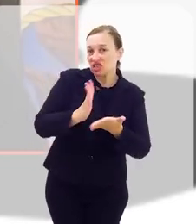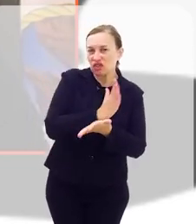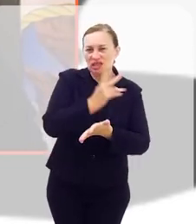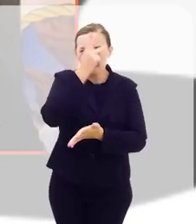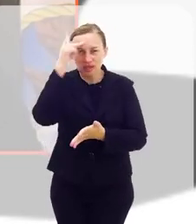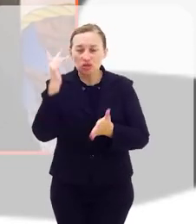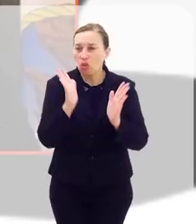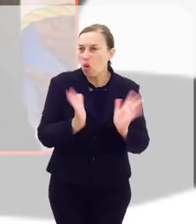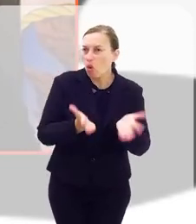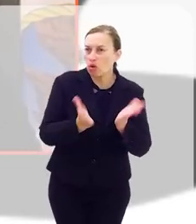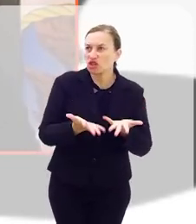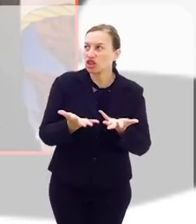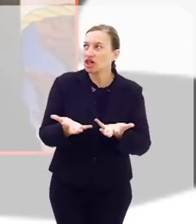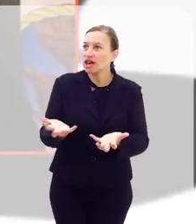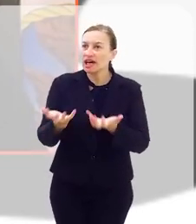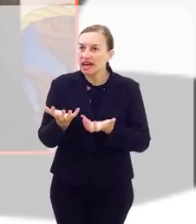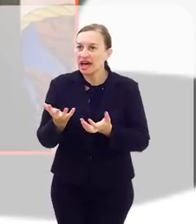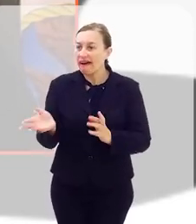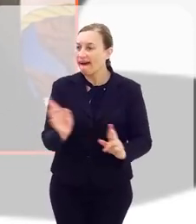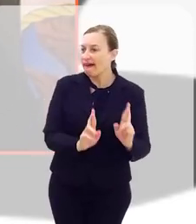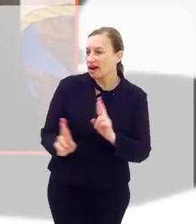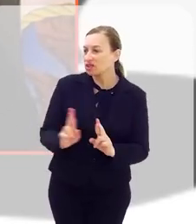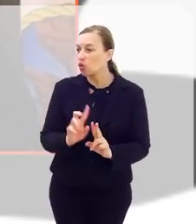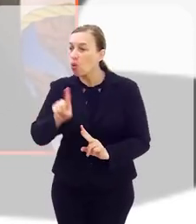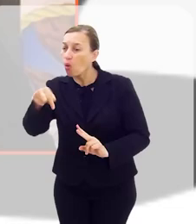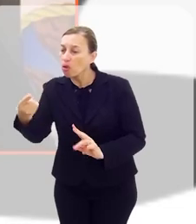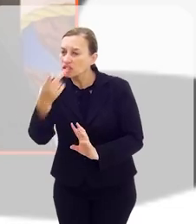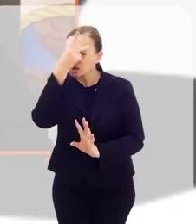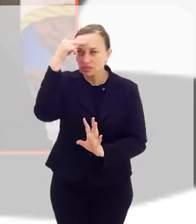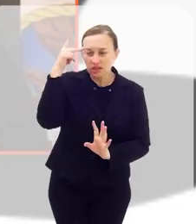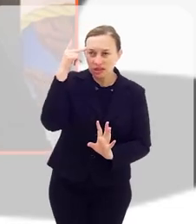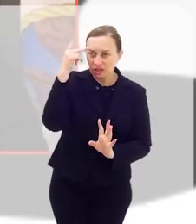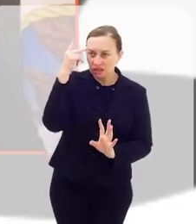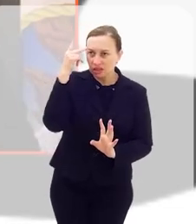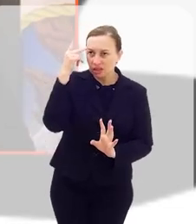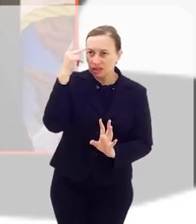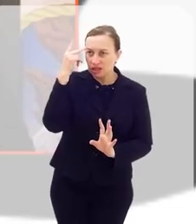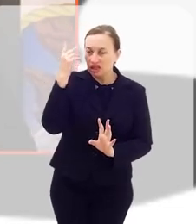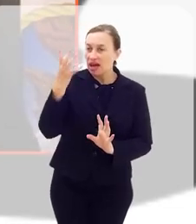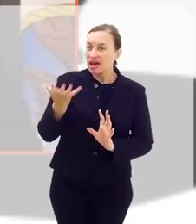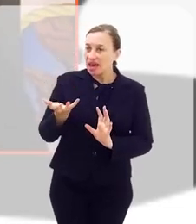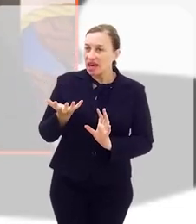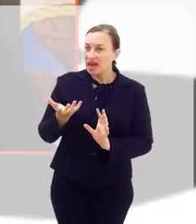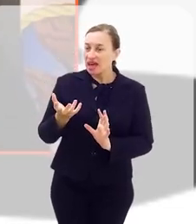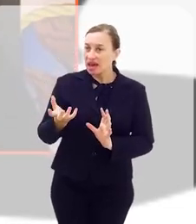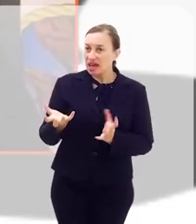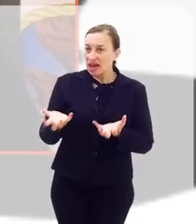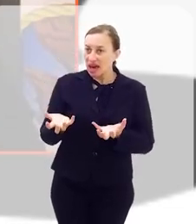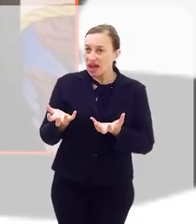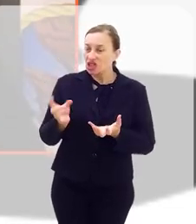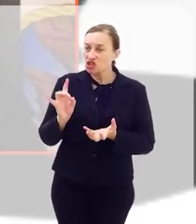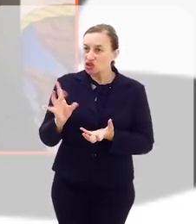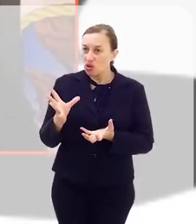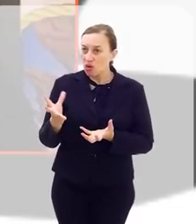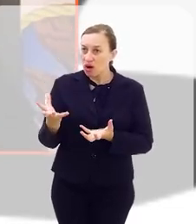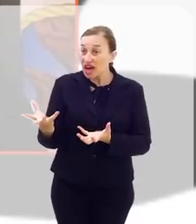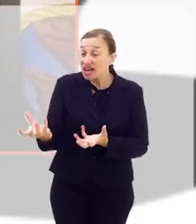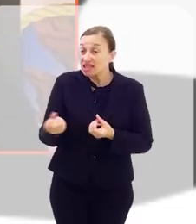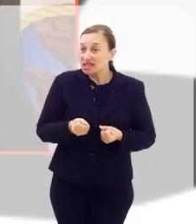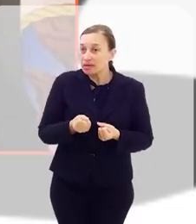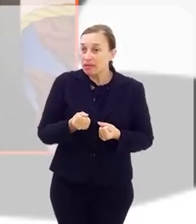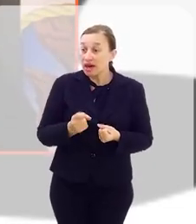pessoas hoje querem relacionar com outras pessoas, querendo extrair para si. E